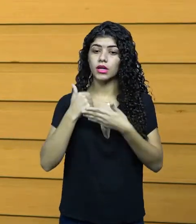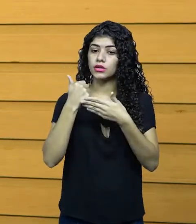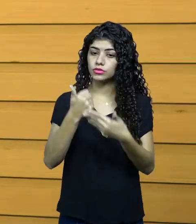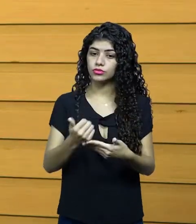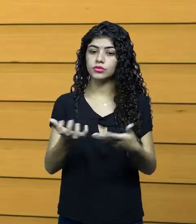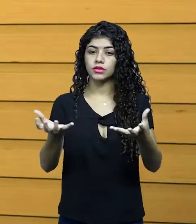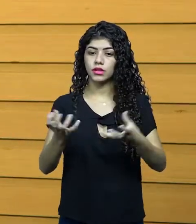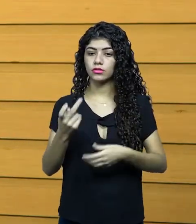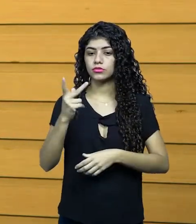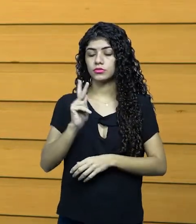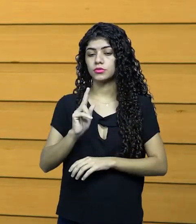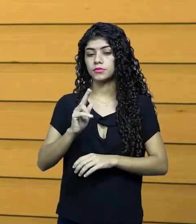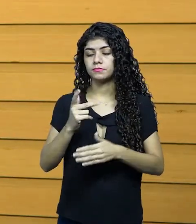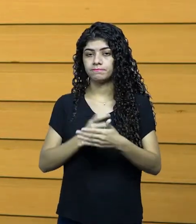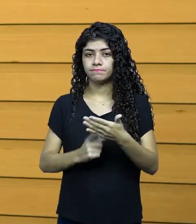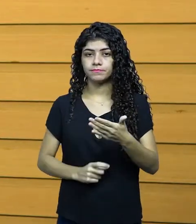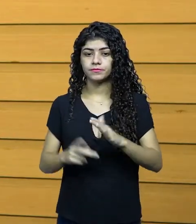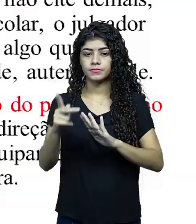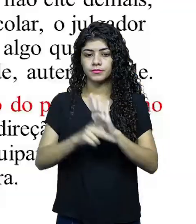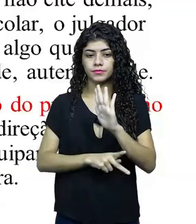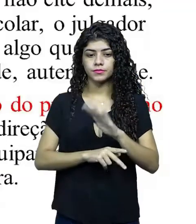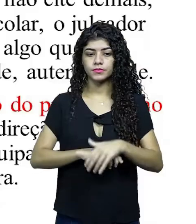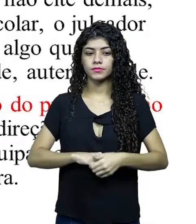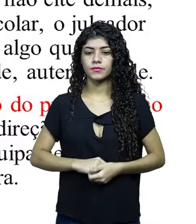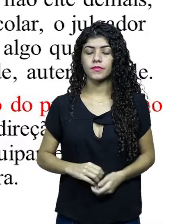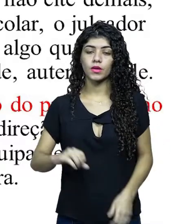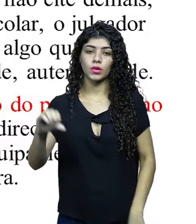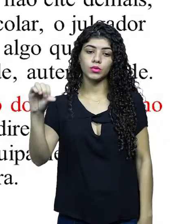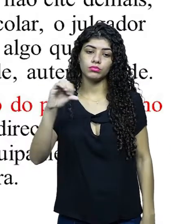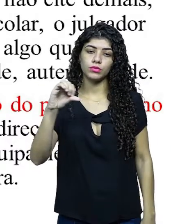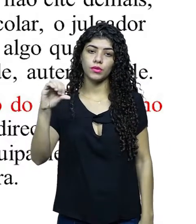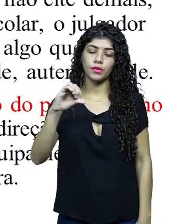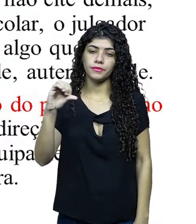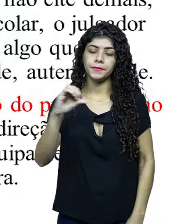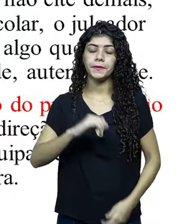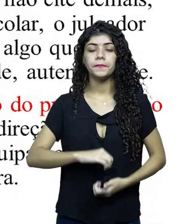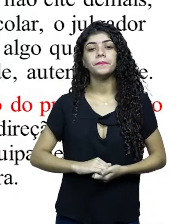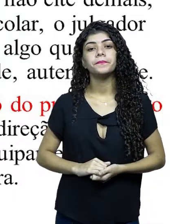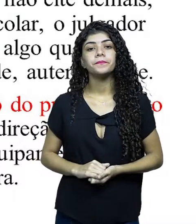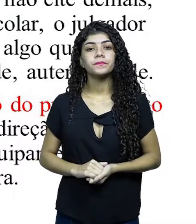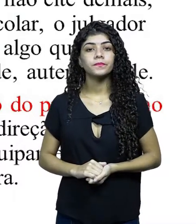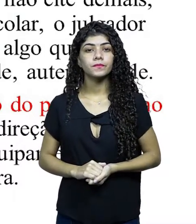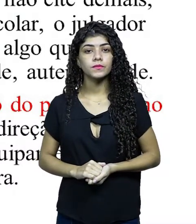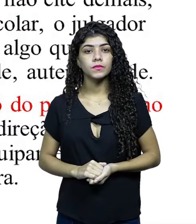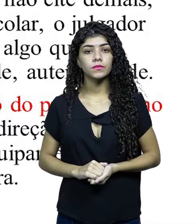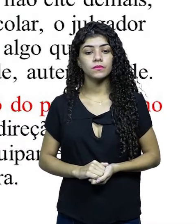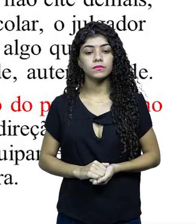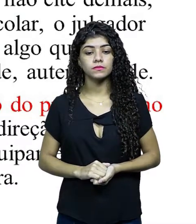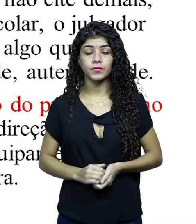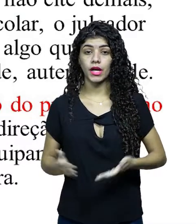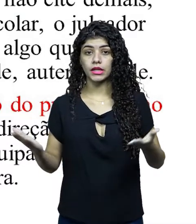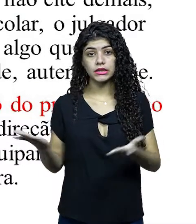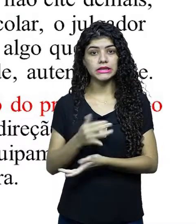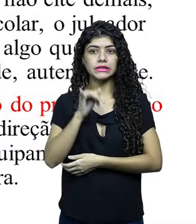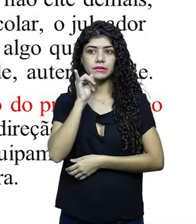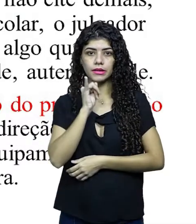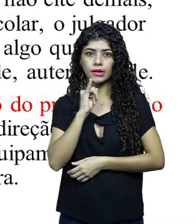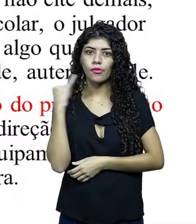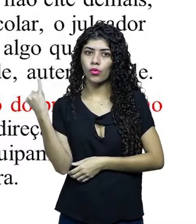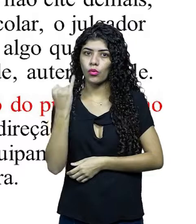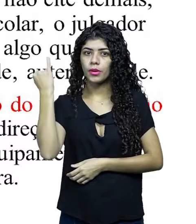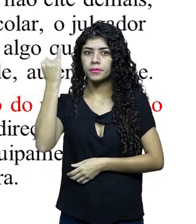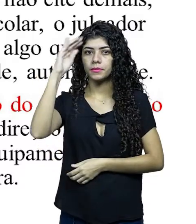interessem pelo projeto que você quer fazer. Concepção da linguagem audiovisual. Essa parte é